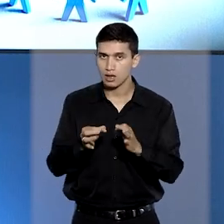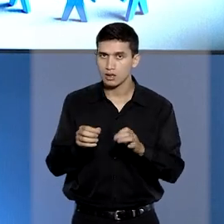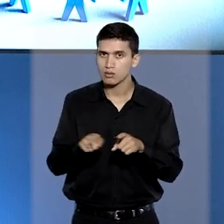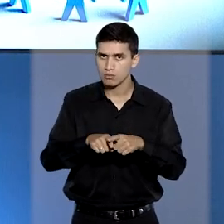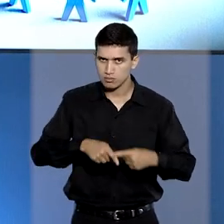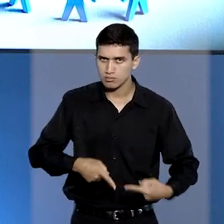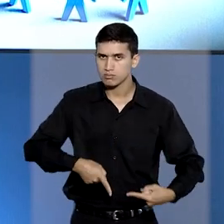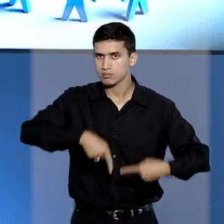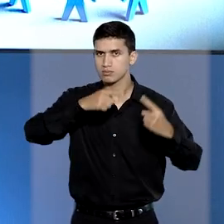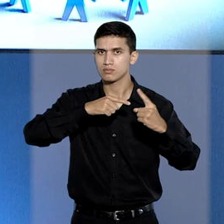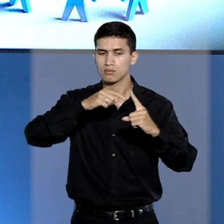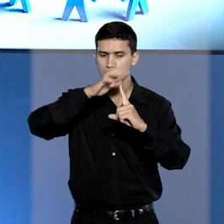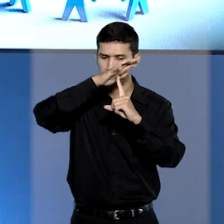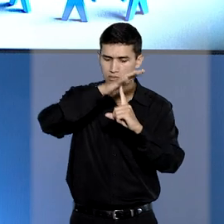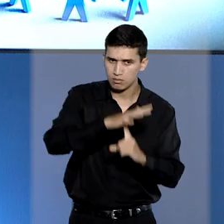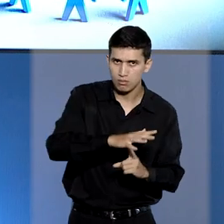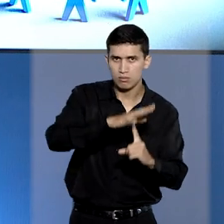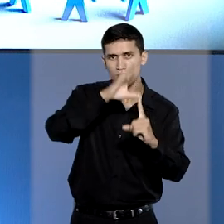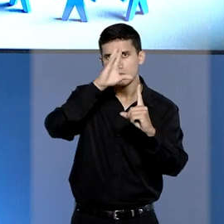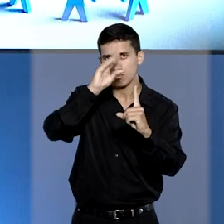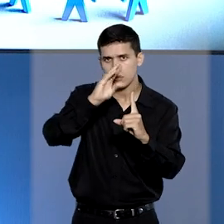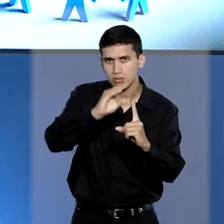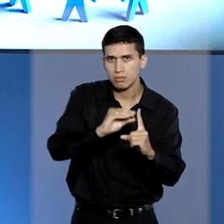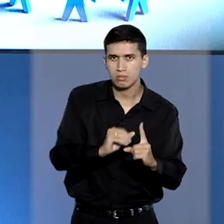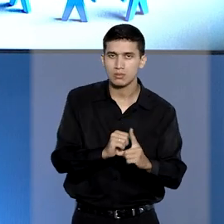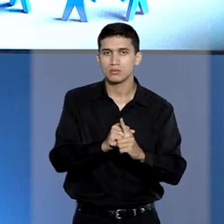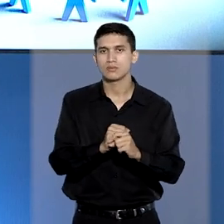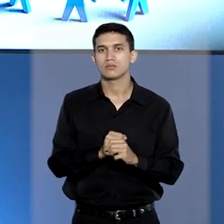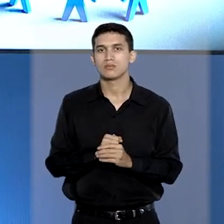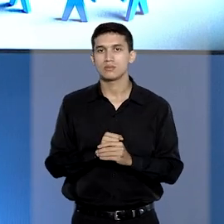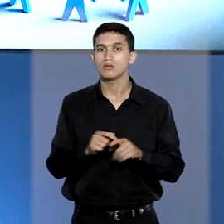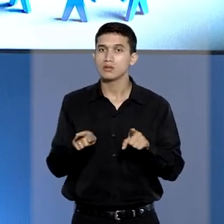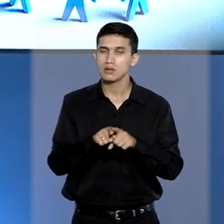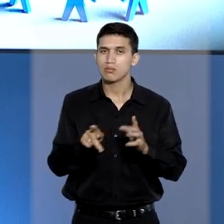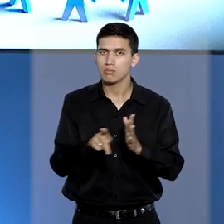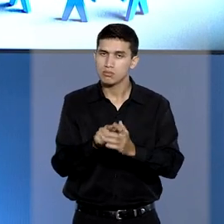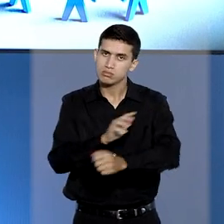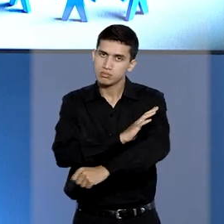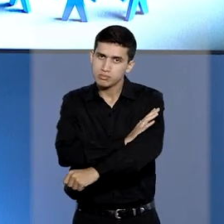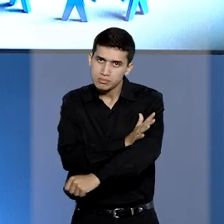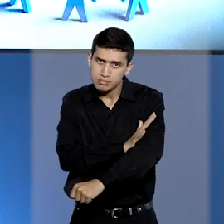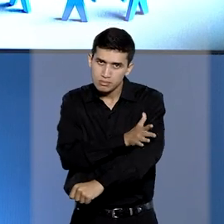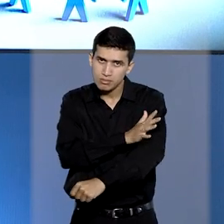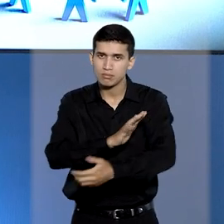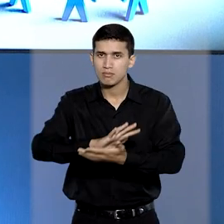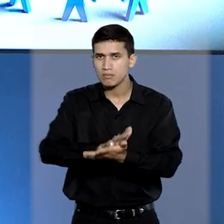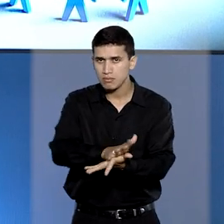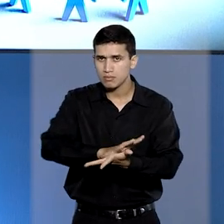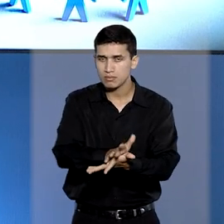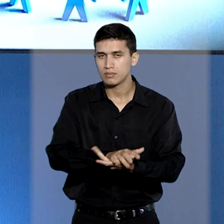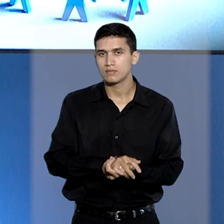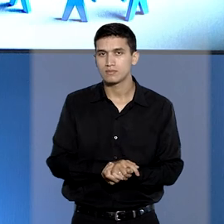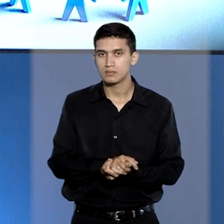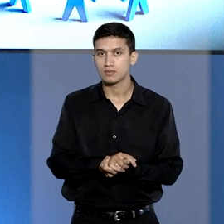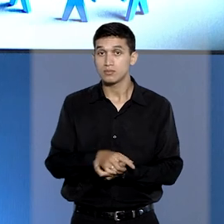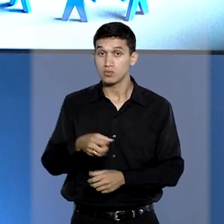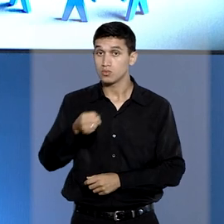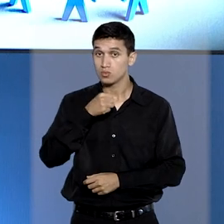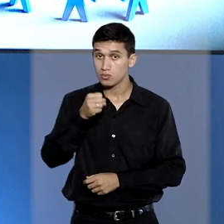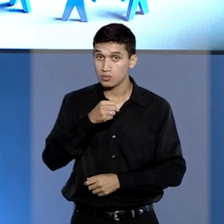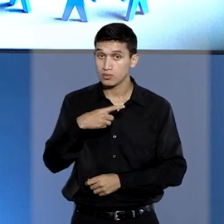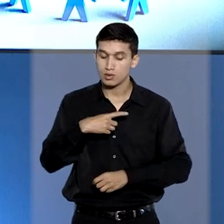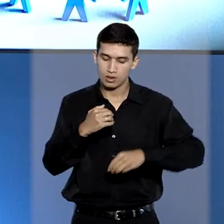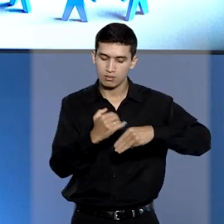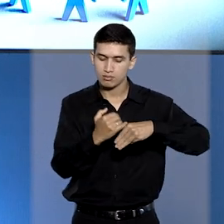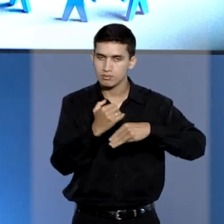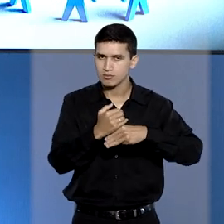de enfrentamento do assédio moral e sexual e também da discriminação. Entre os entrevistados estão